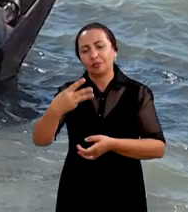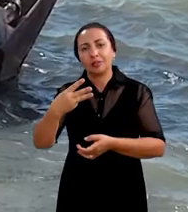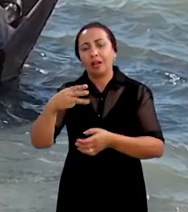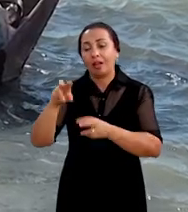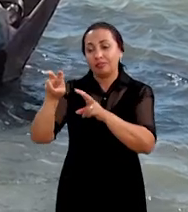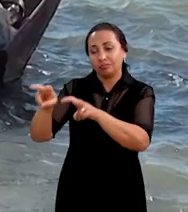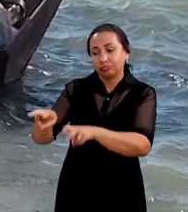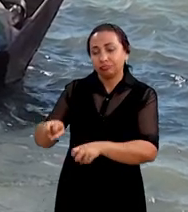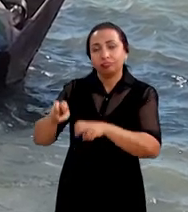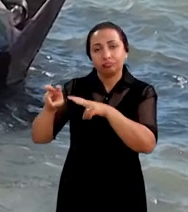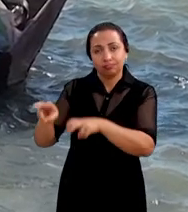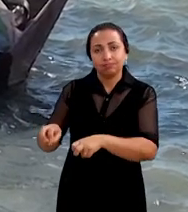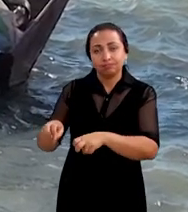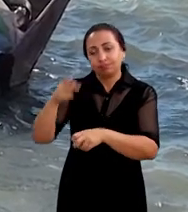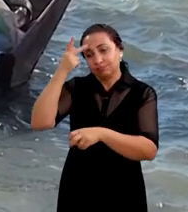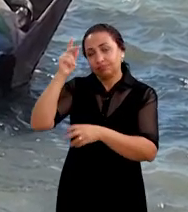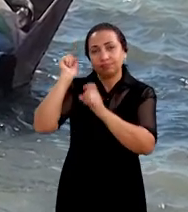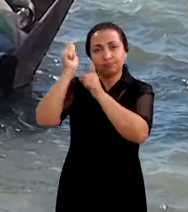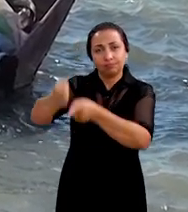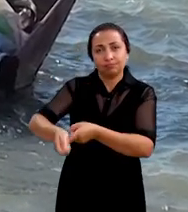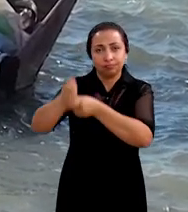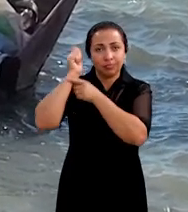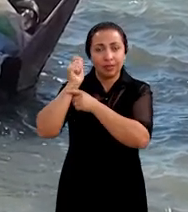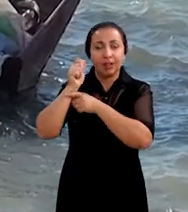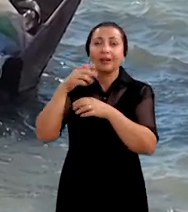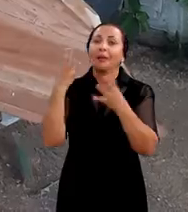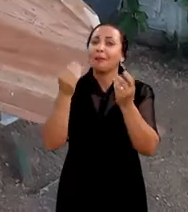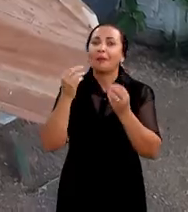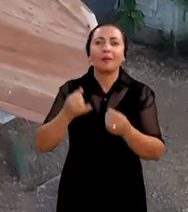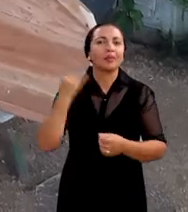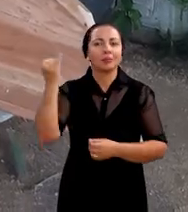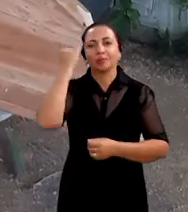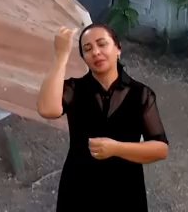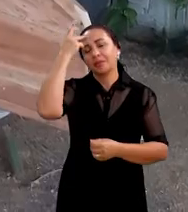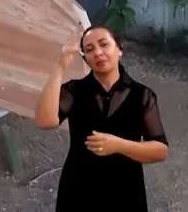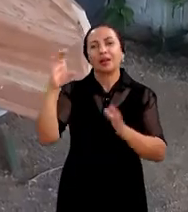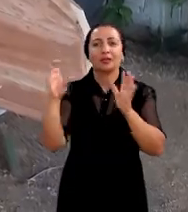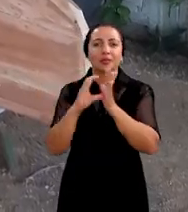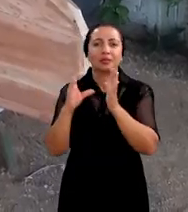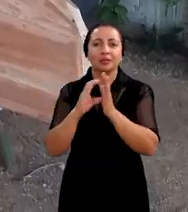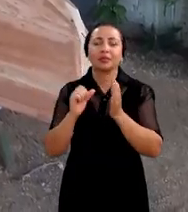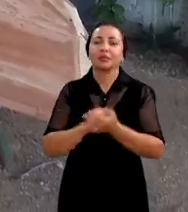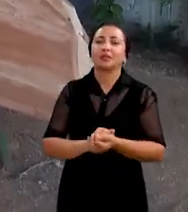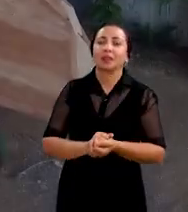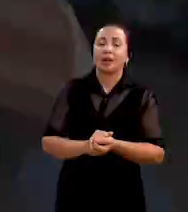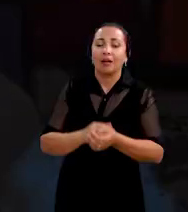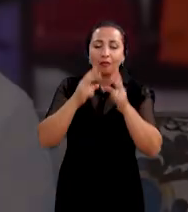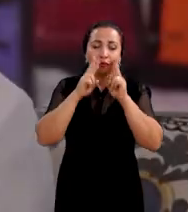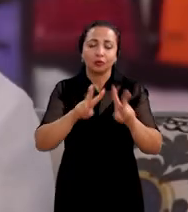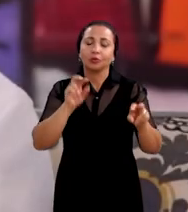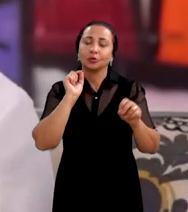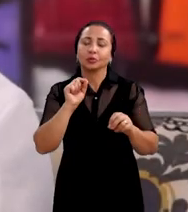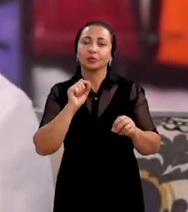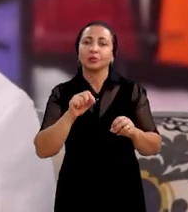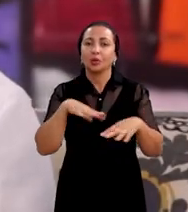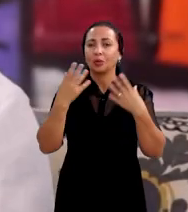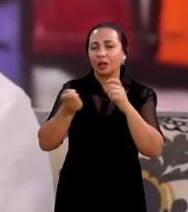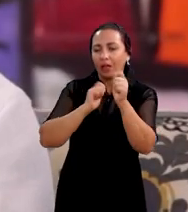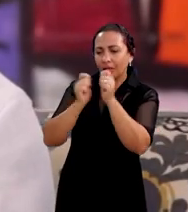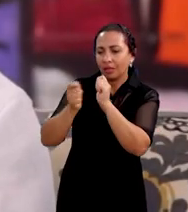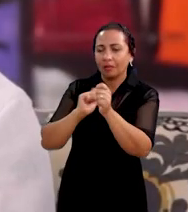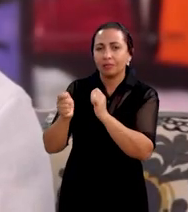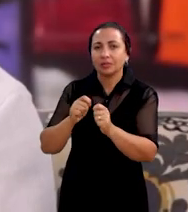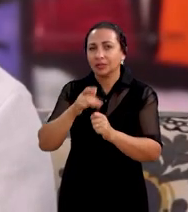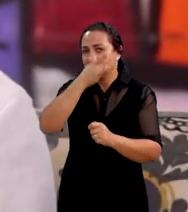é uma atividade que tem grande importância para a comunidade, para o distrito de Itupitá, visto que, durante